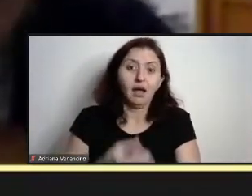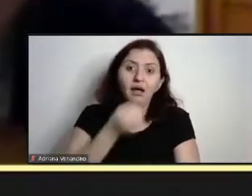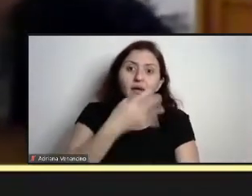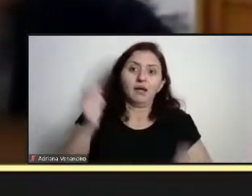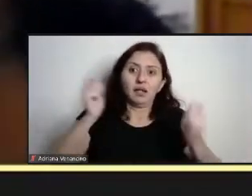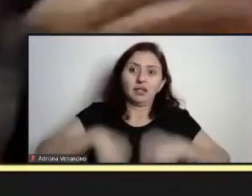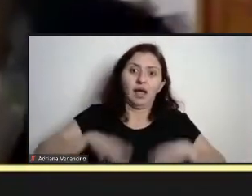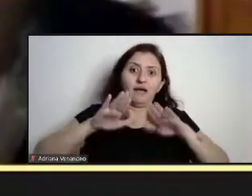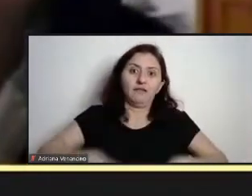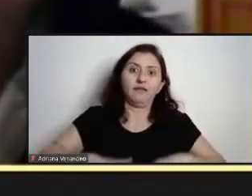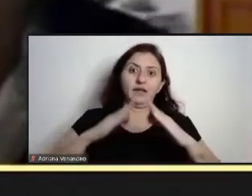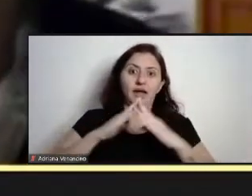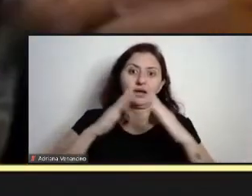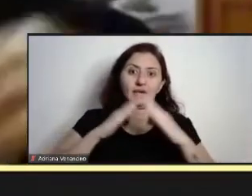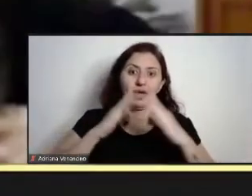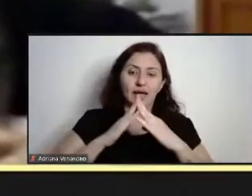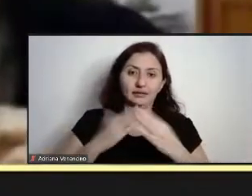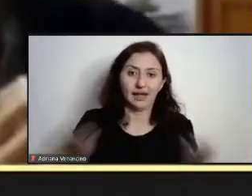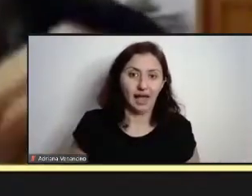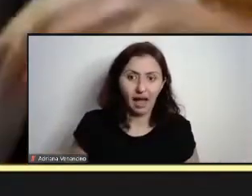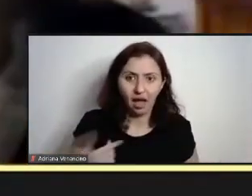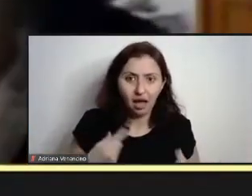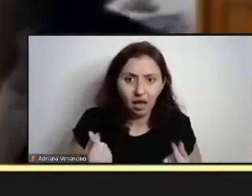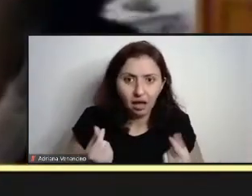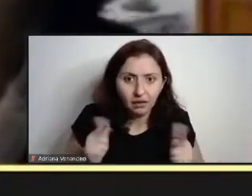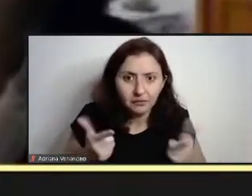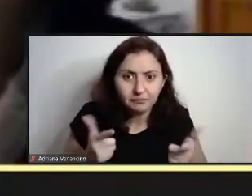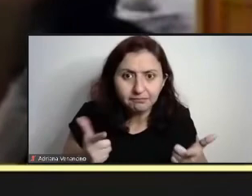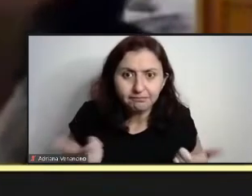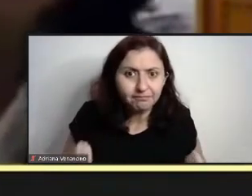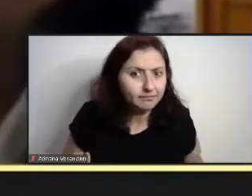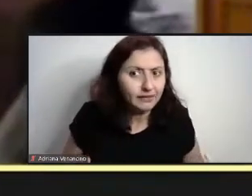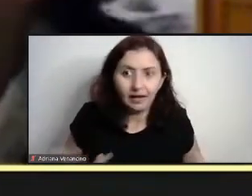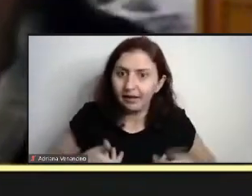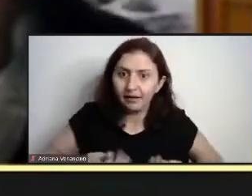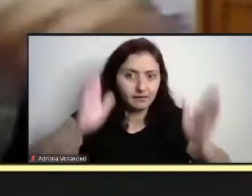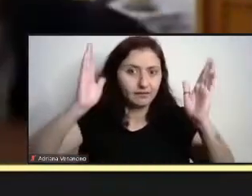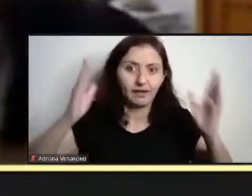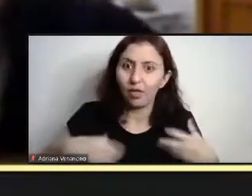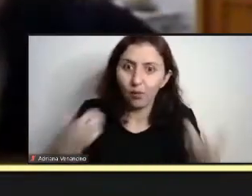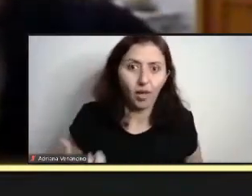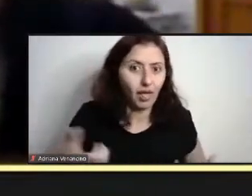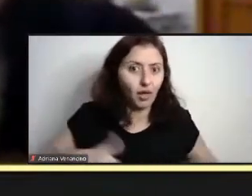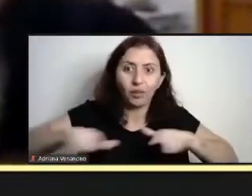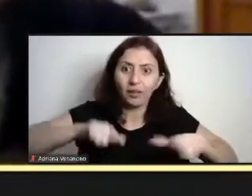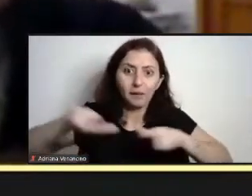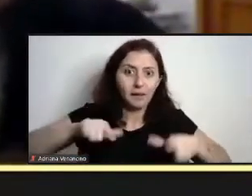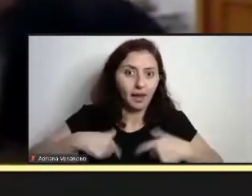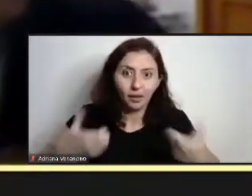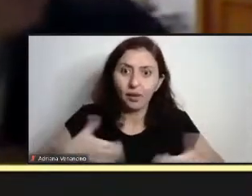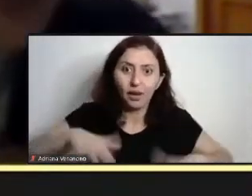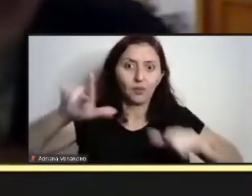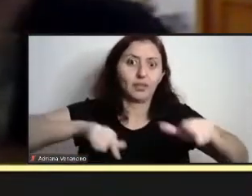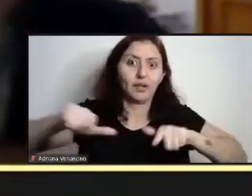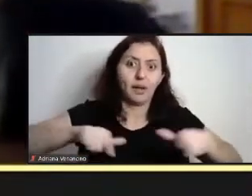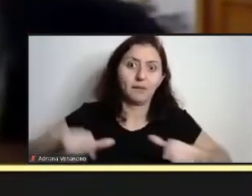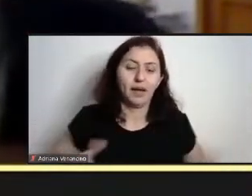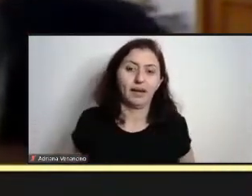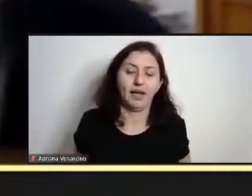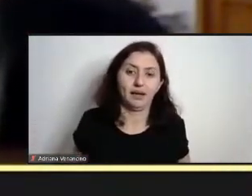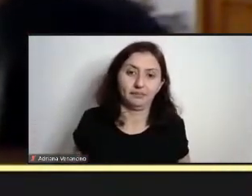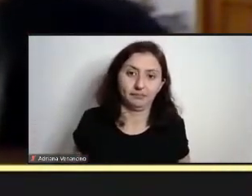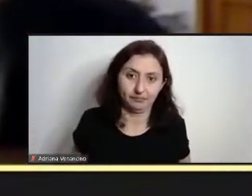pressiona, faz carreatas na rua, vamos dizer, se manifesta publicamente para voltar